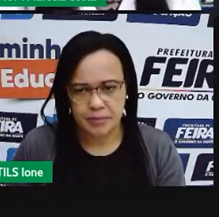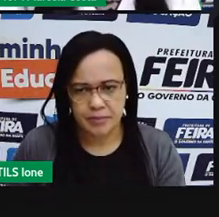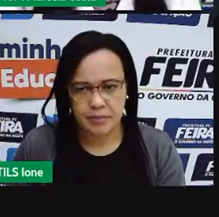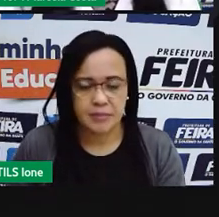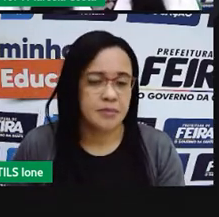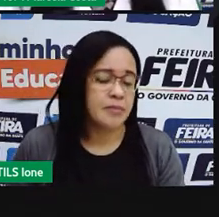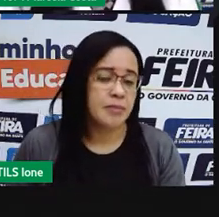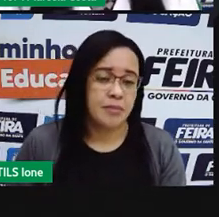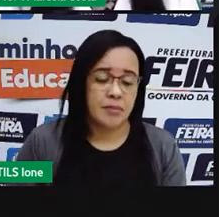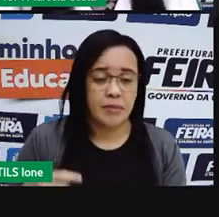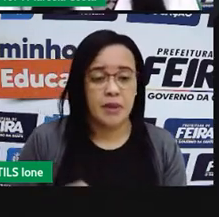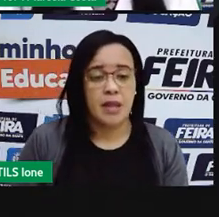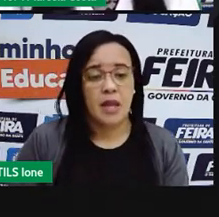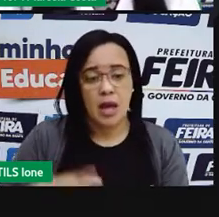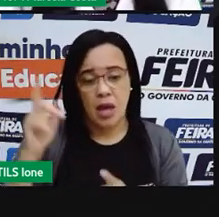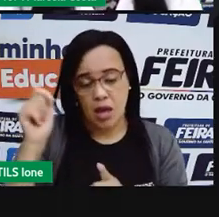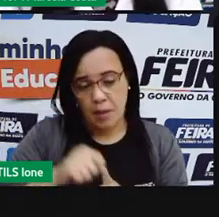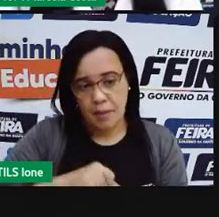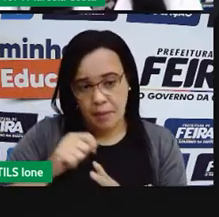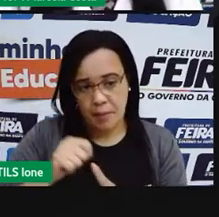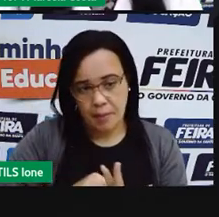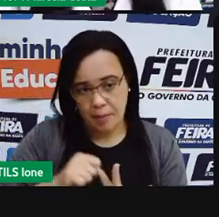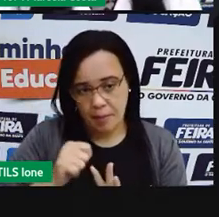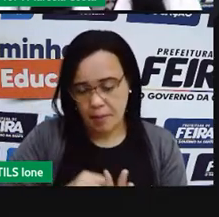12 do 7...